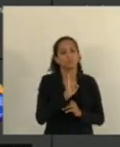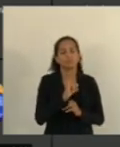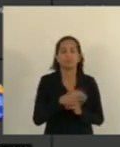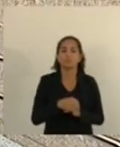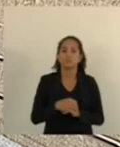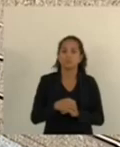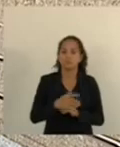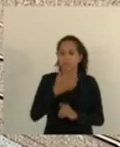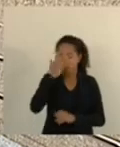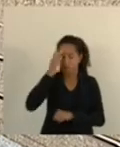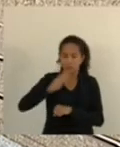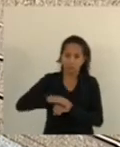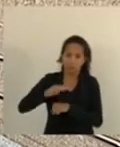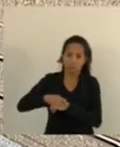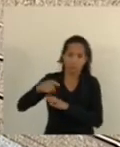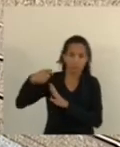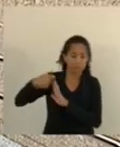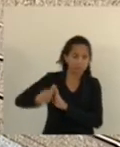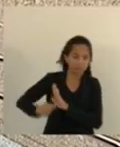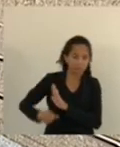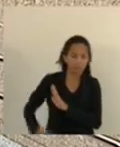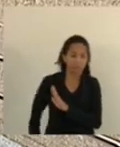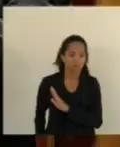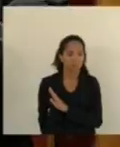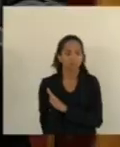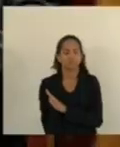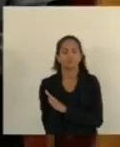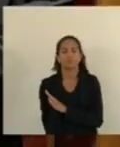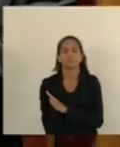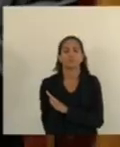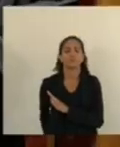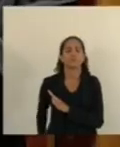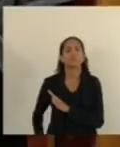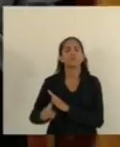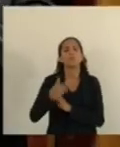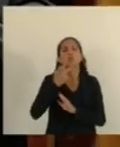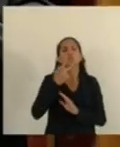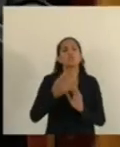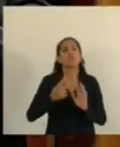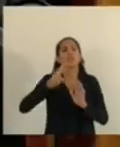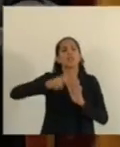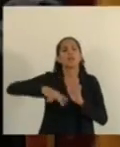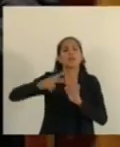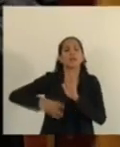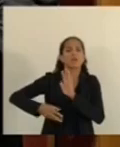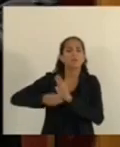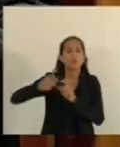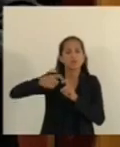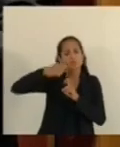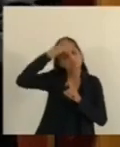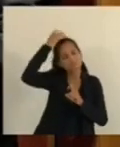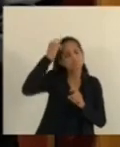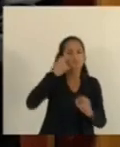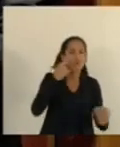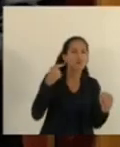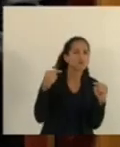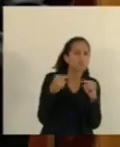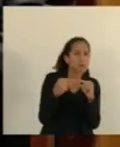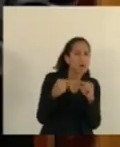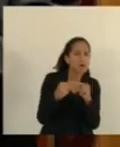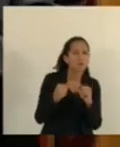Faltou a matéria Vossa Excelência pode ler a emenda Do Dr. Hercules, por favor? Só para conferir esse bate aqui com os tamismãos